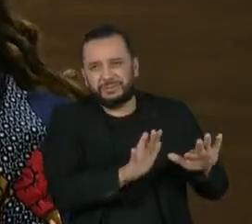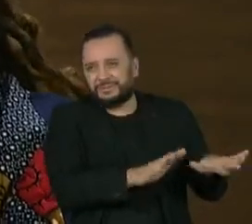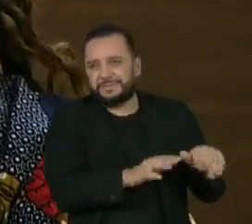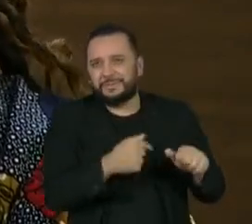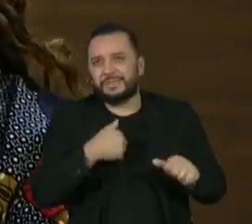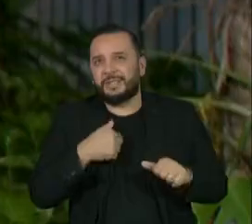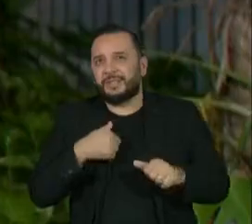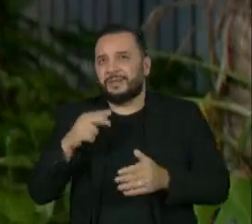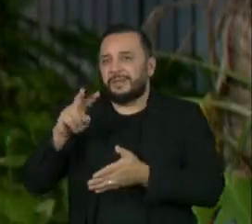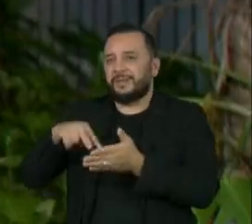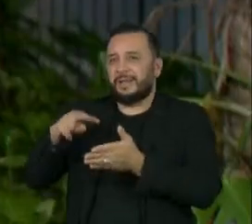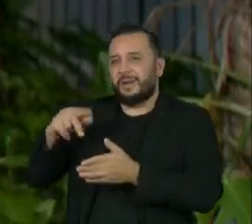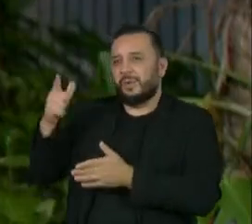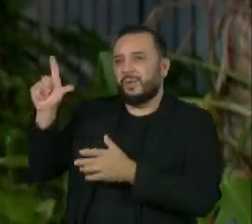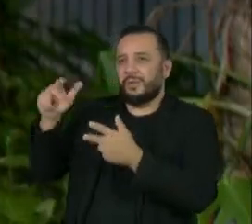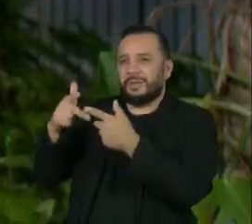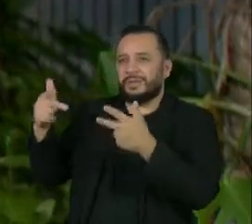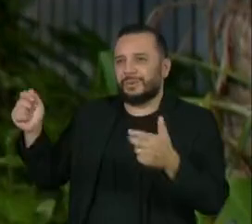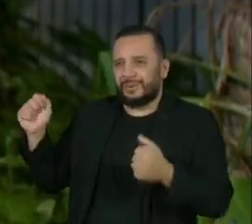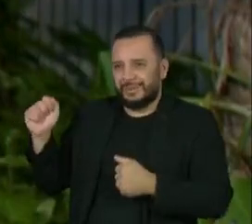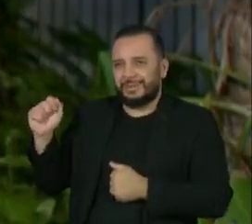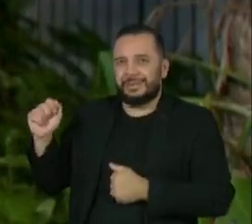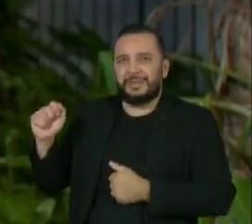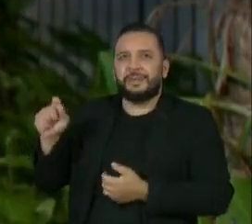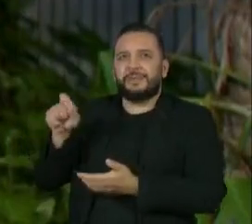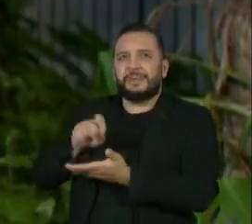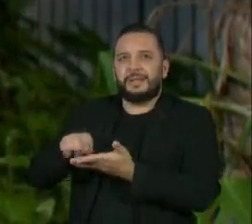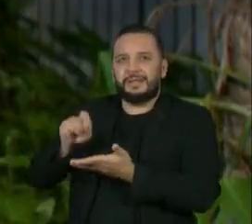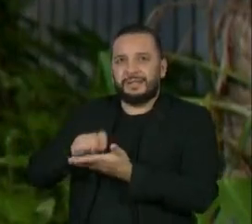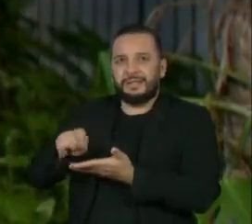coisas, talvez para escrever.